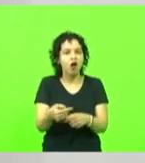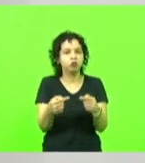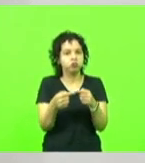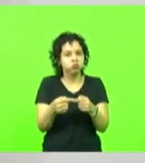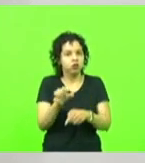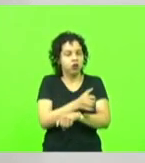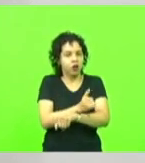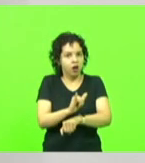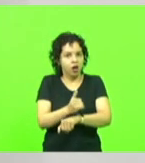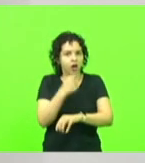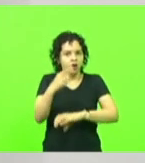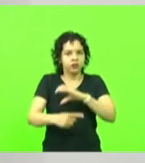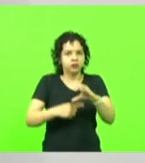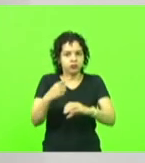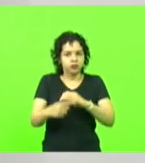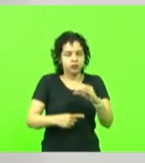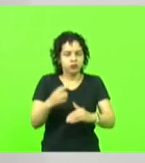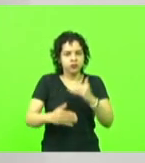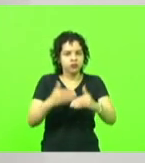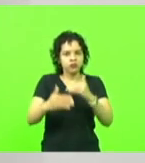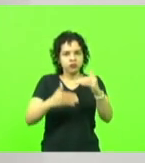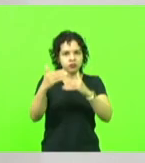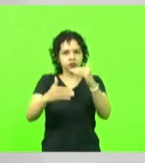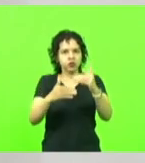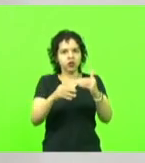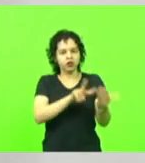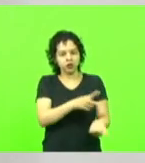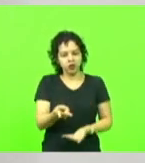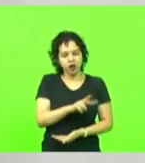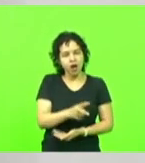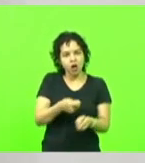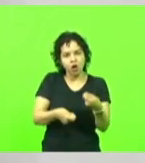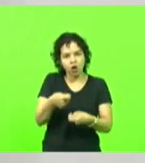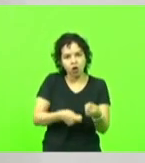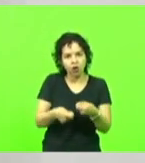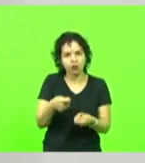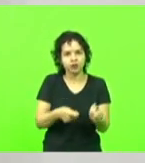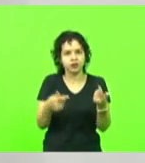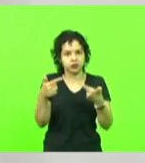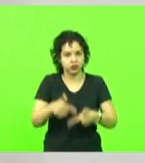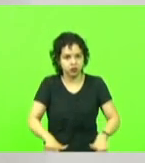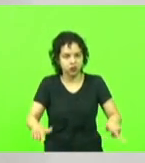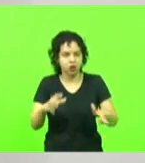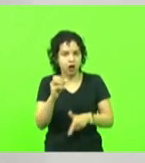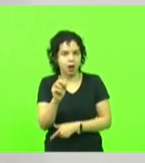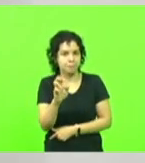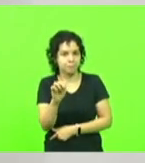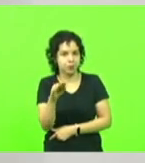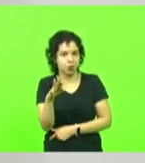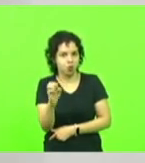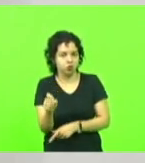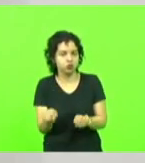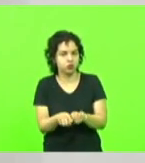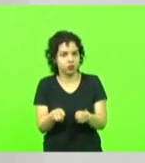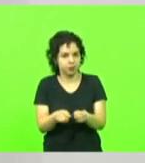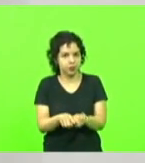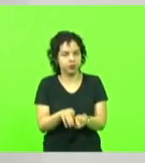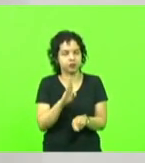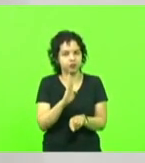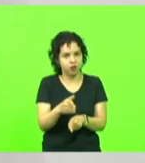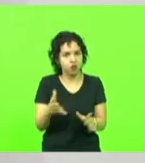de acelerar a transição para uma economia neutra em carbono e direcionando investimentos para a geração renovável de energia.